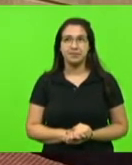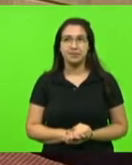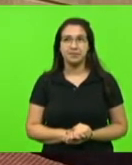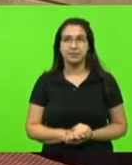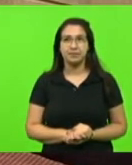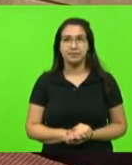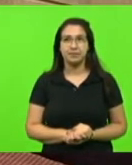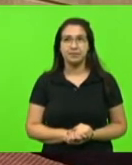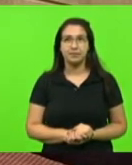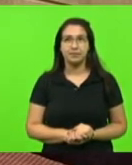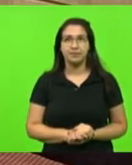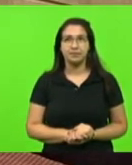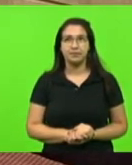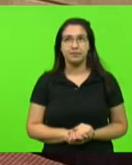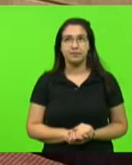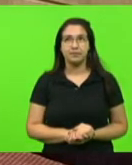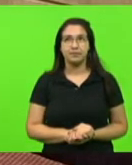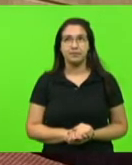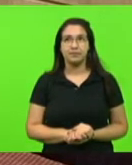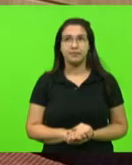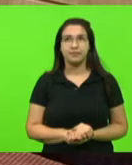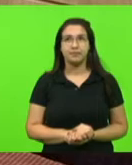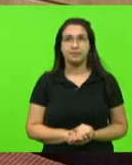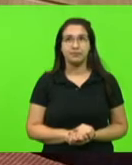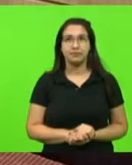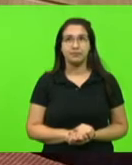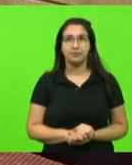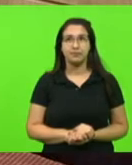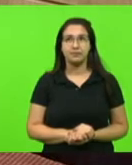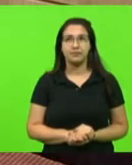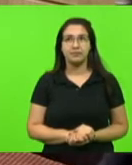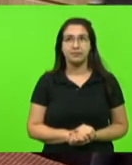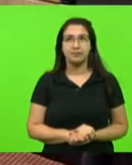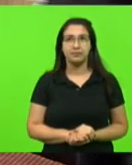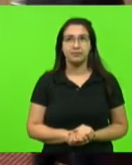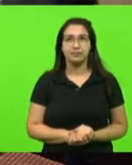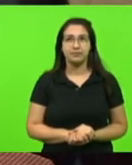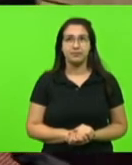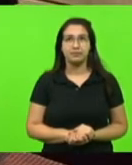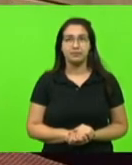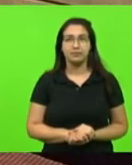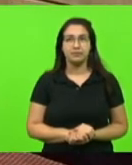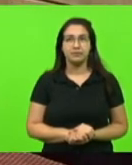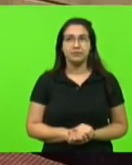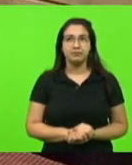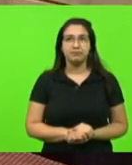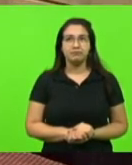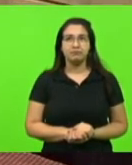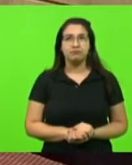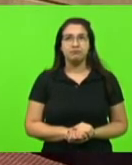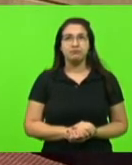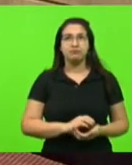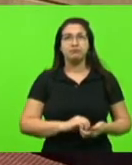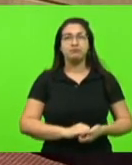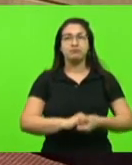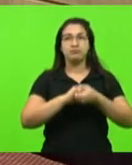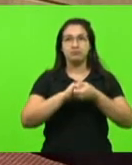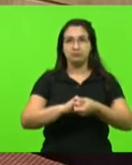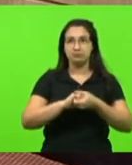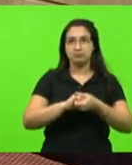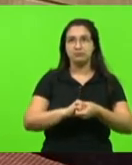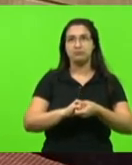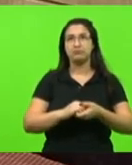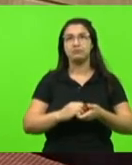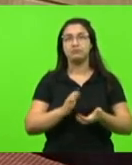Senhor presidente, solicito a palavra. Sim, deputado. Enaltecer, então, o trabalho da Polícia Militar,